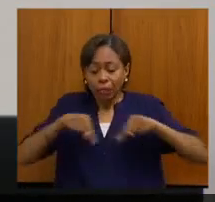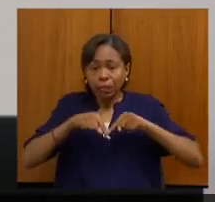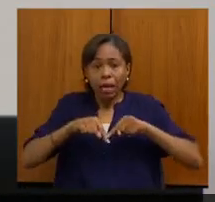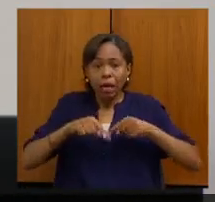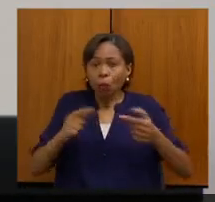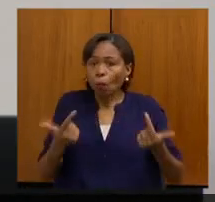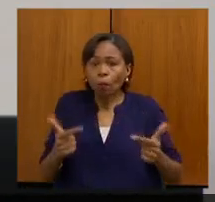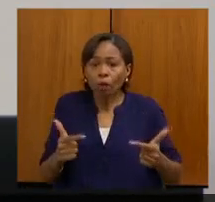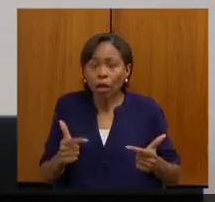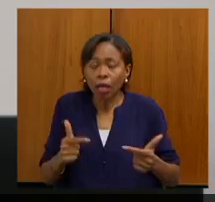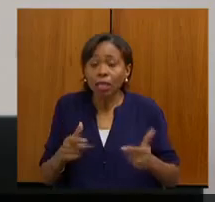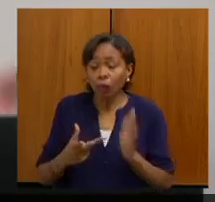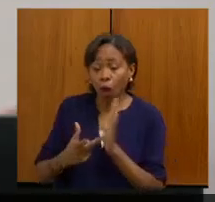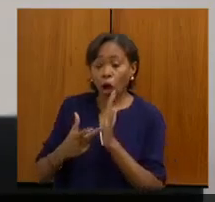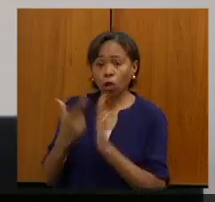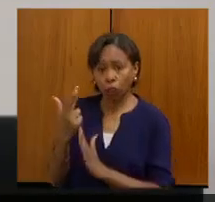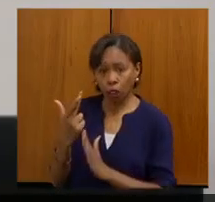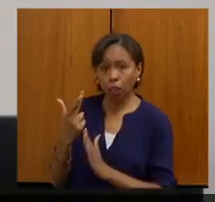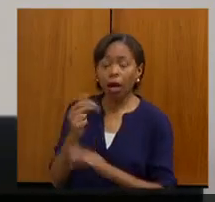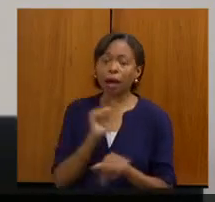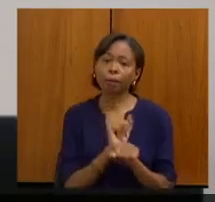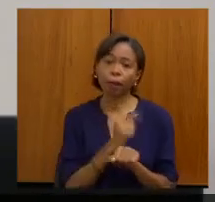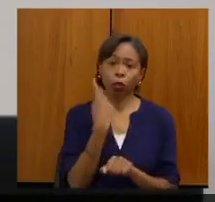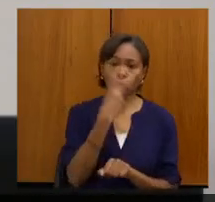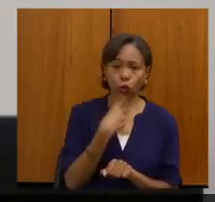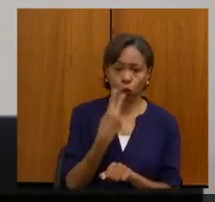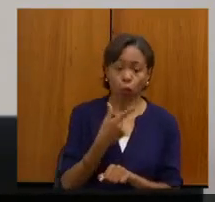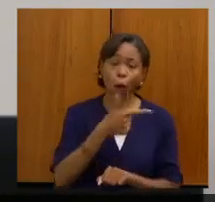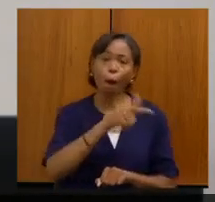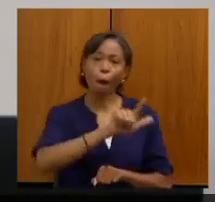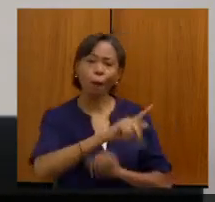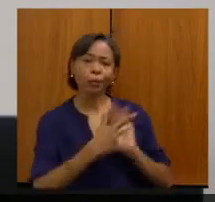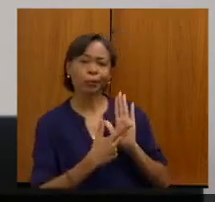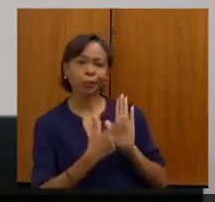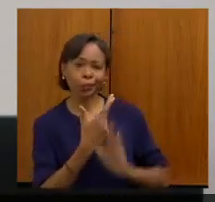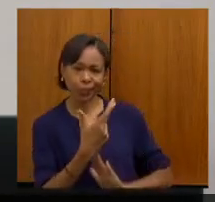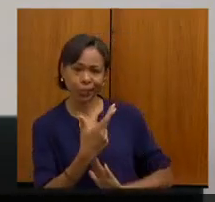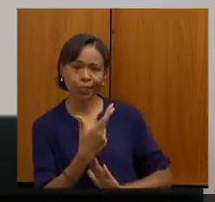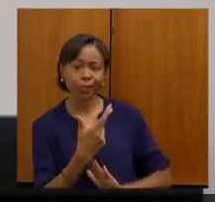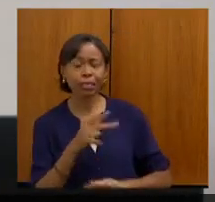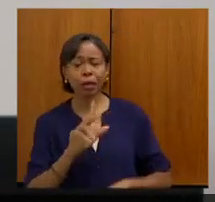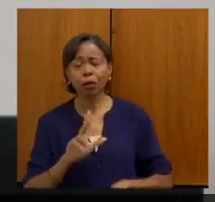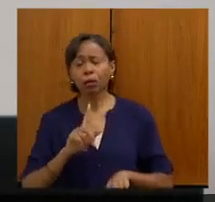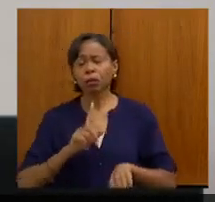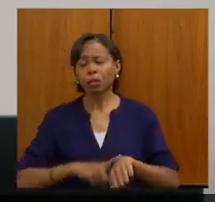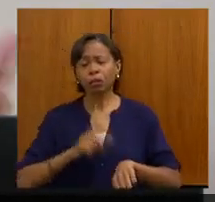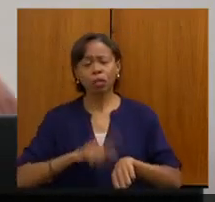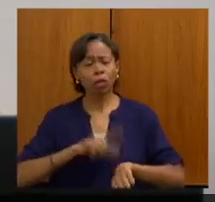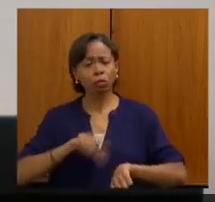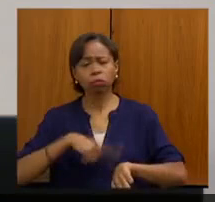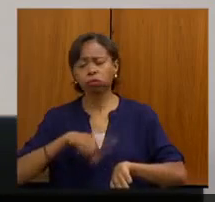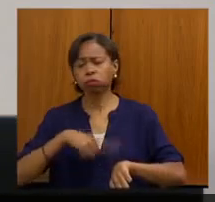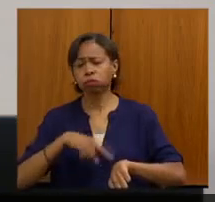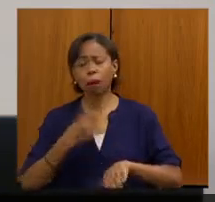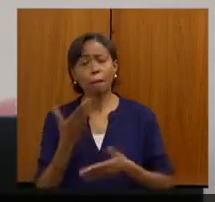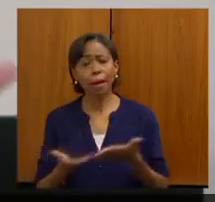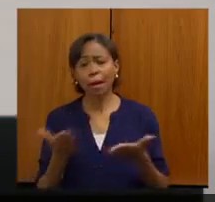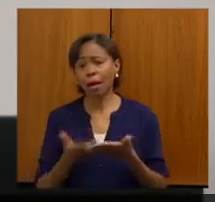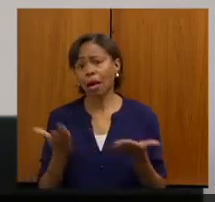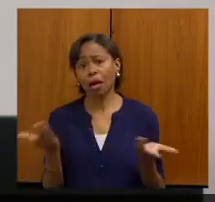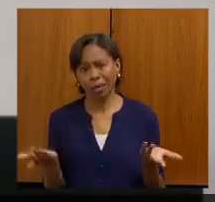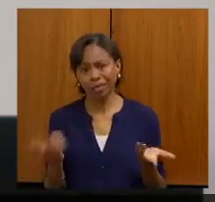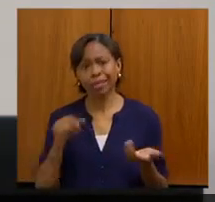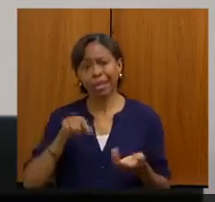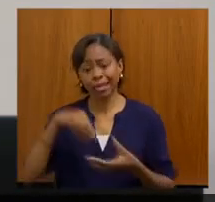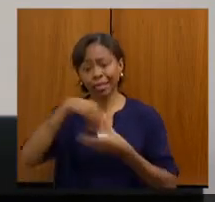cirurgia e espera duas horas para fazer as segundas cirurgias. Então, perde muito tempo dentro do centro cirúrgico. Então, gente tem que ampliar o centro cirúrgico.